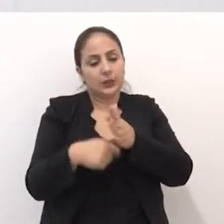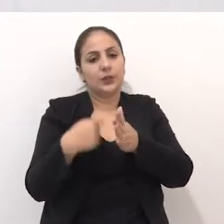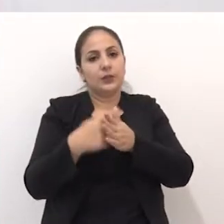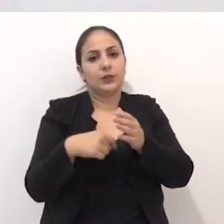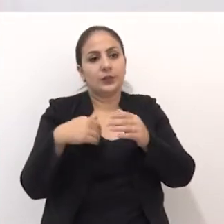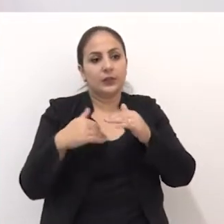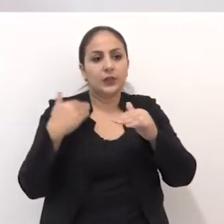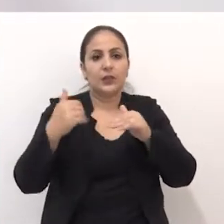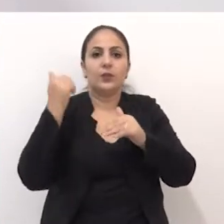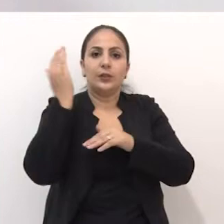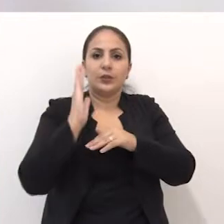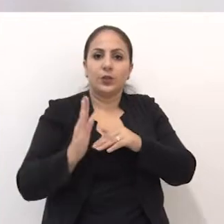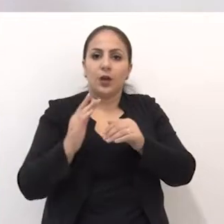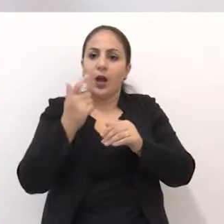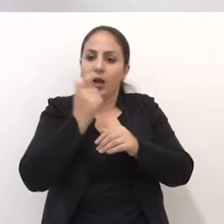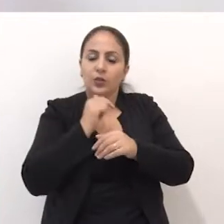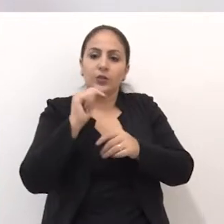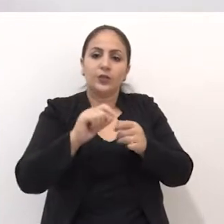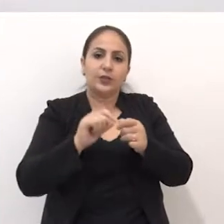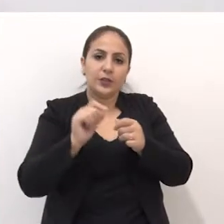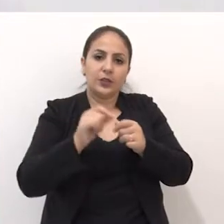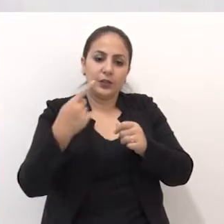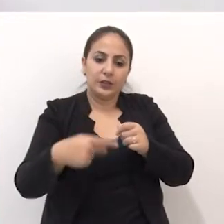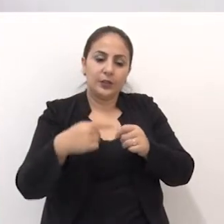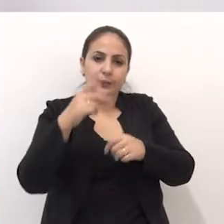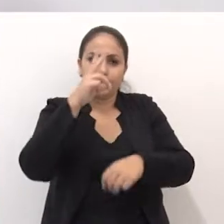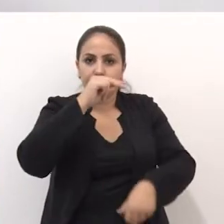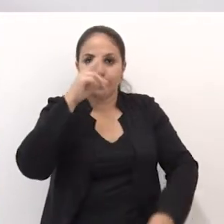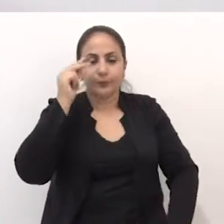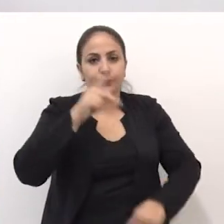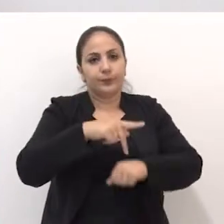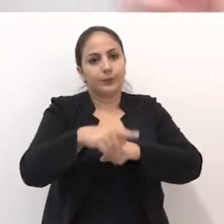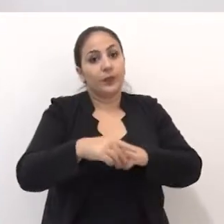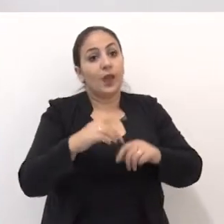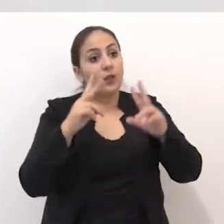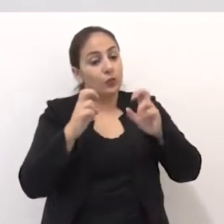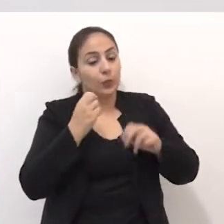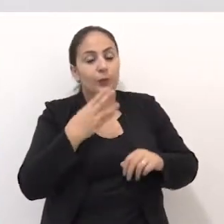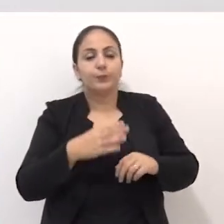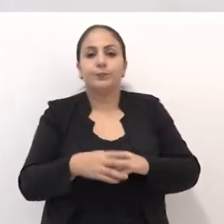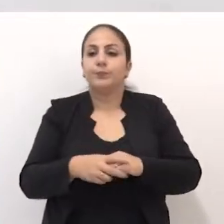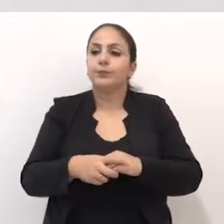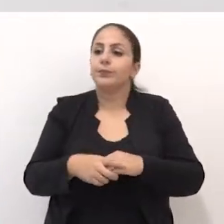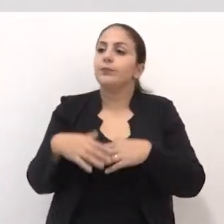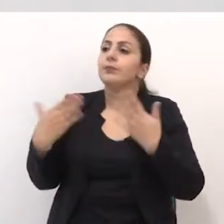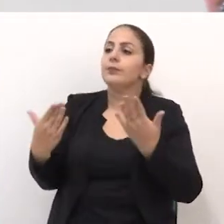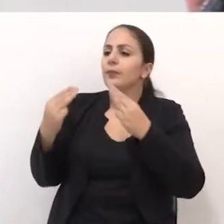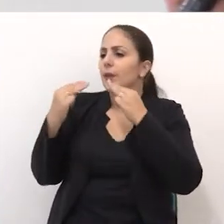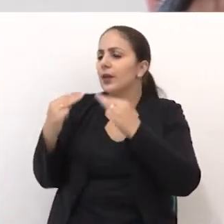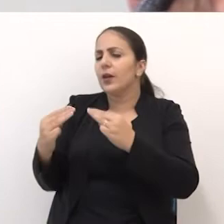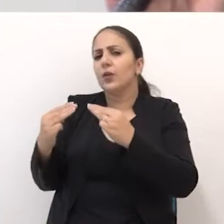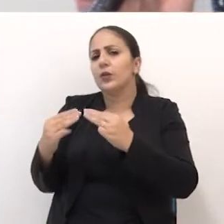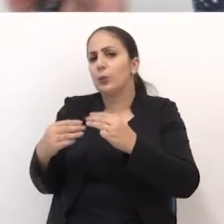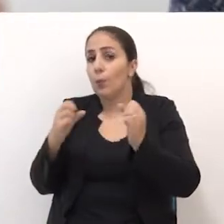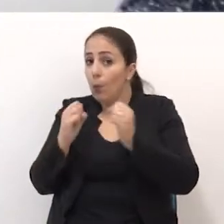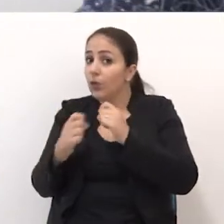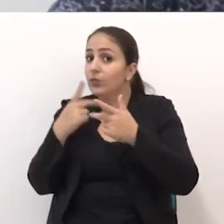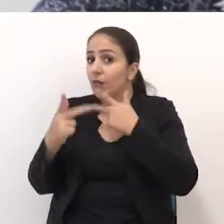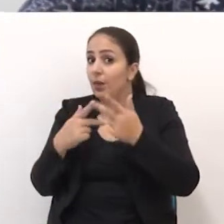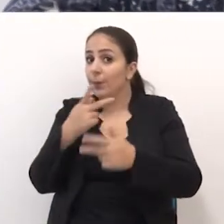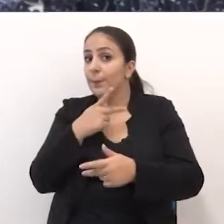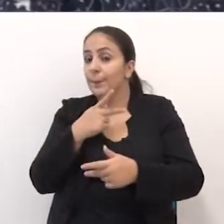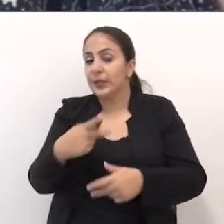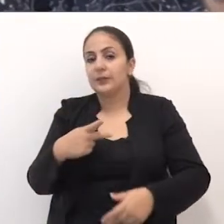e provavelmente vai ser implantado aqui a nível local. Um tema bom para ser debatido também. Que outras metas a gente pode destacar, então, presidente?